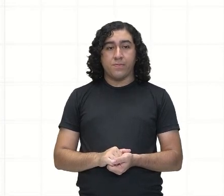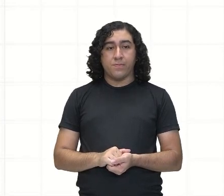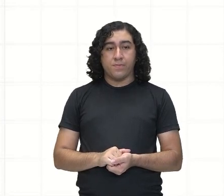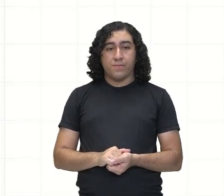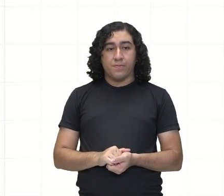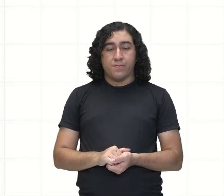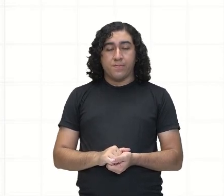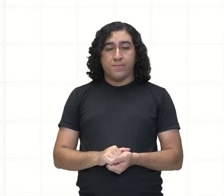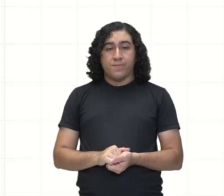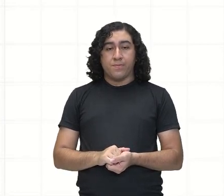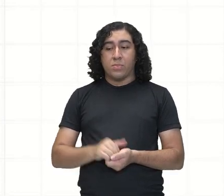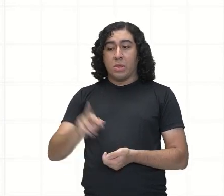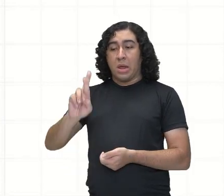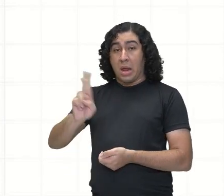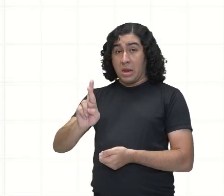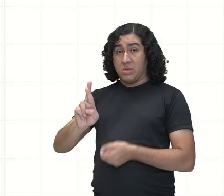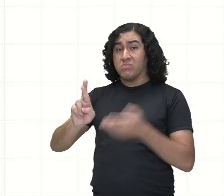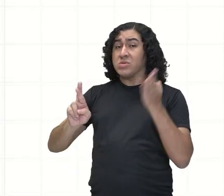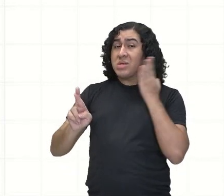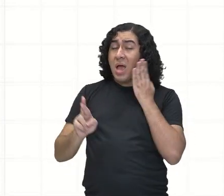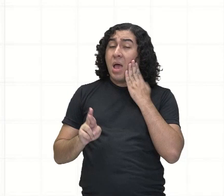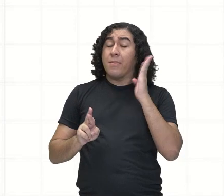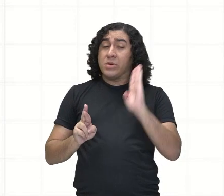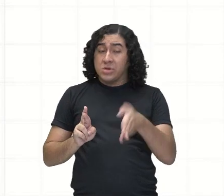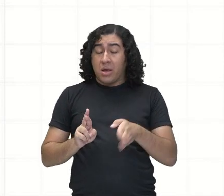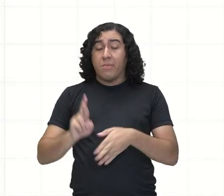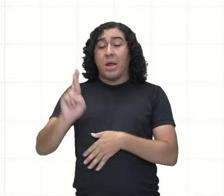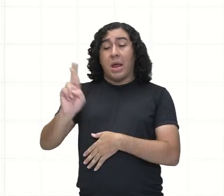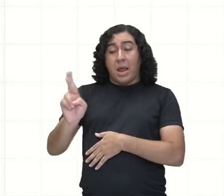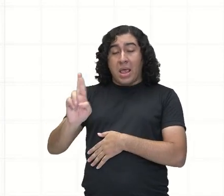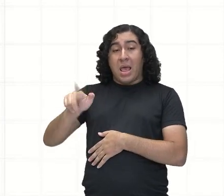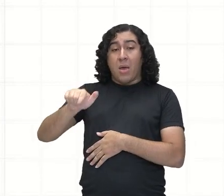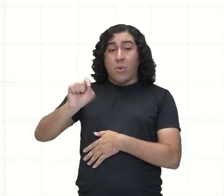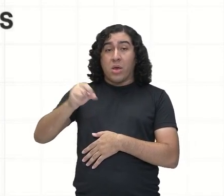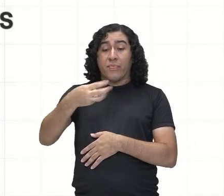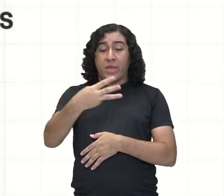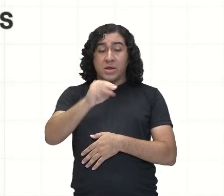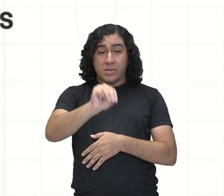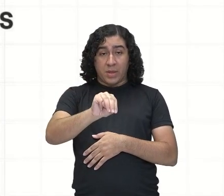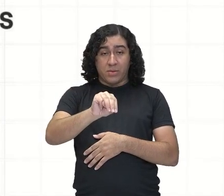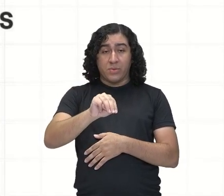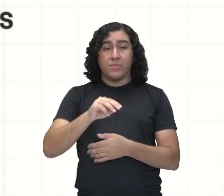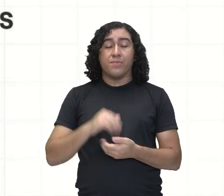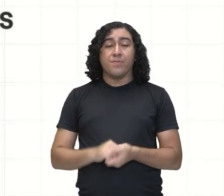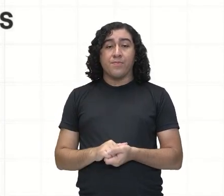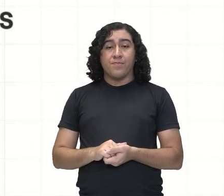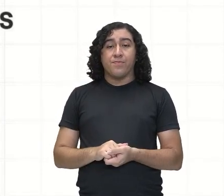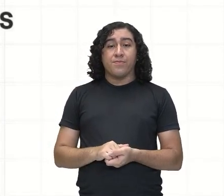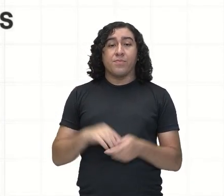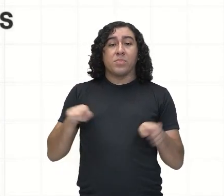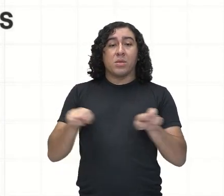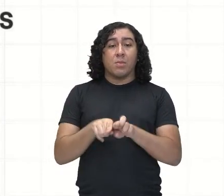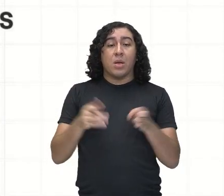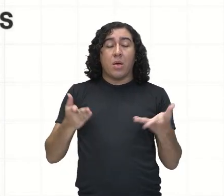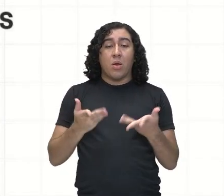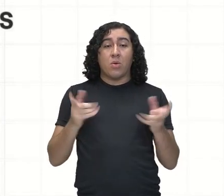Os raios que nós já vimos, né? O raio do carrossel é de 3 metros. E aí nós temos, então,